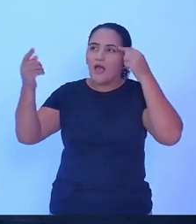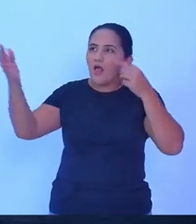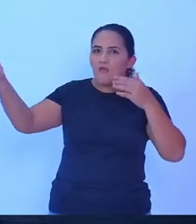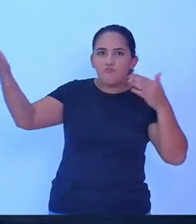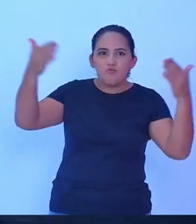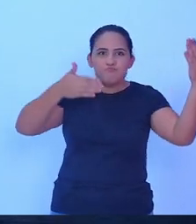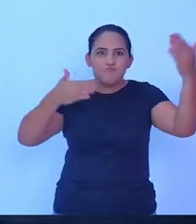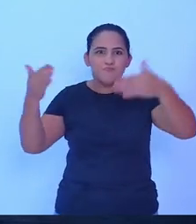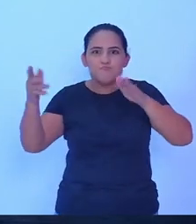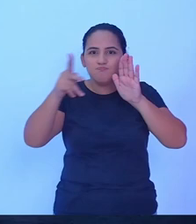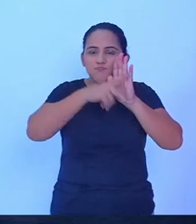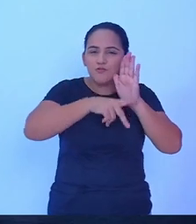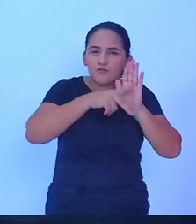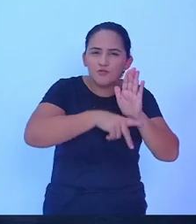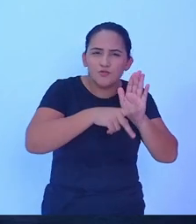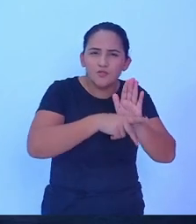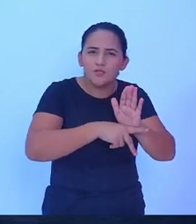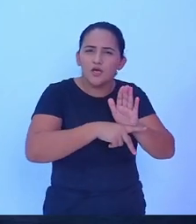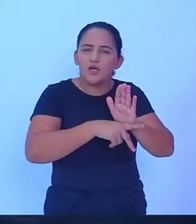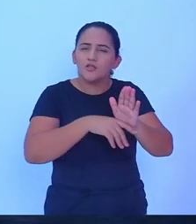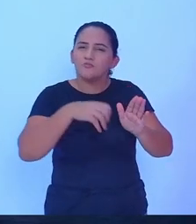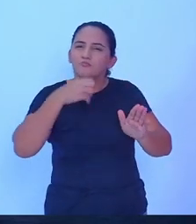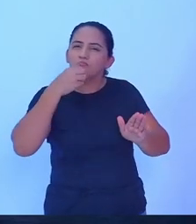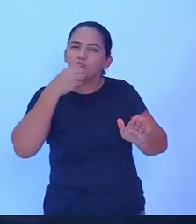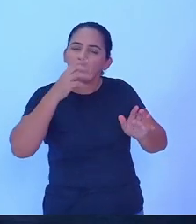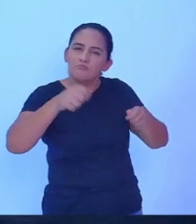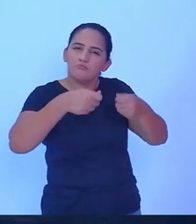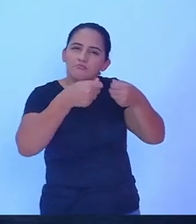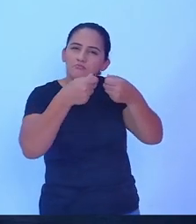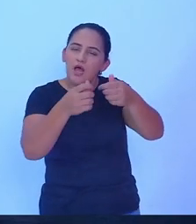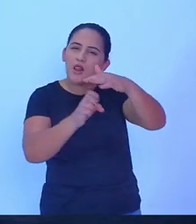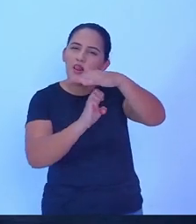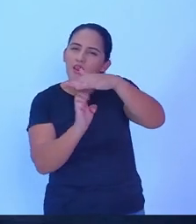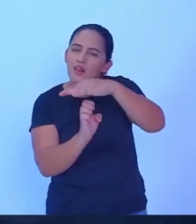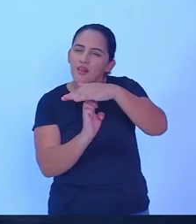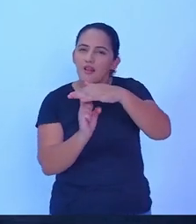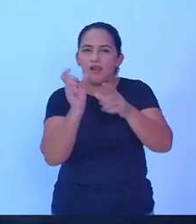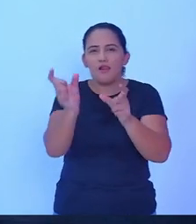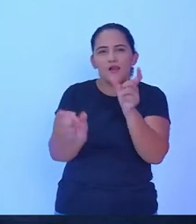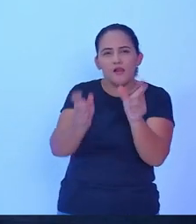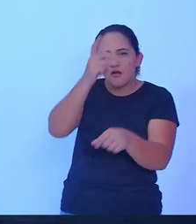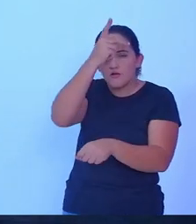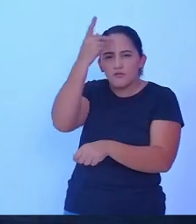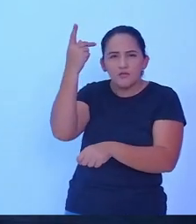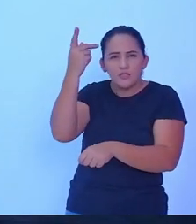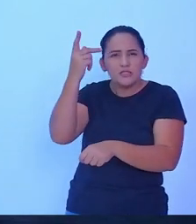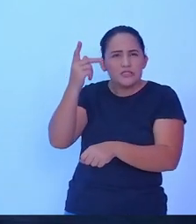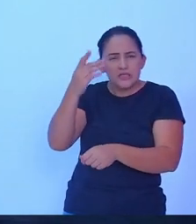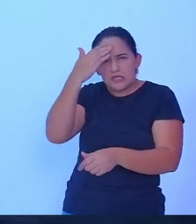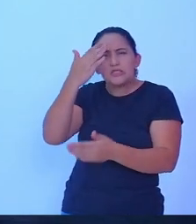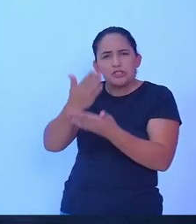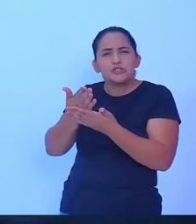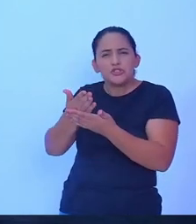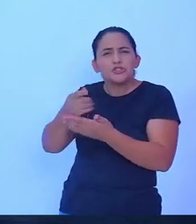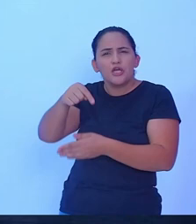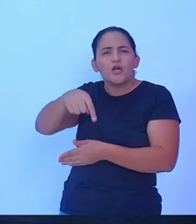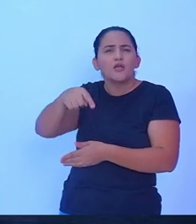projetos para beneficiar de fato você, empresário, que acreditou e acredita no nosso município.